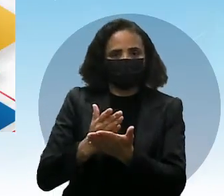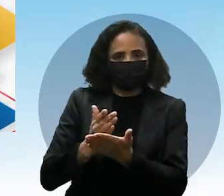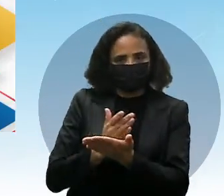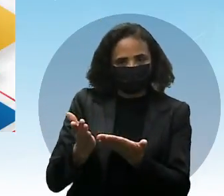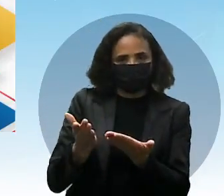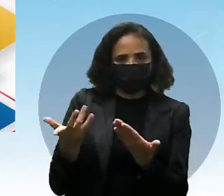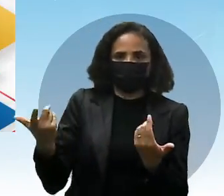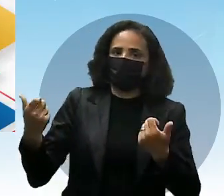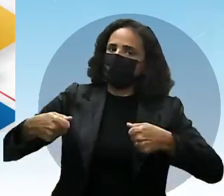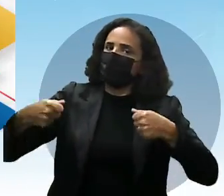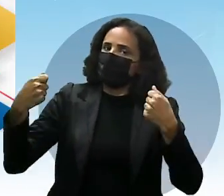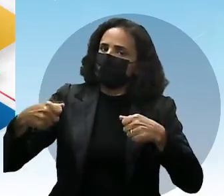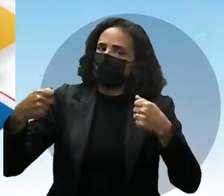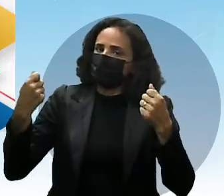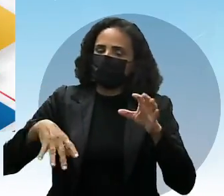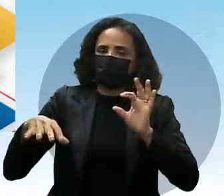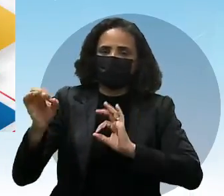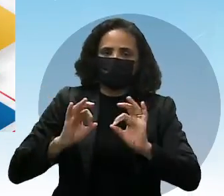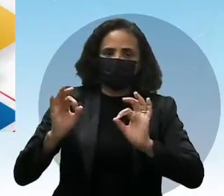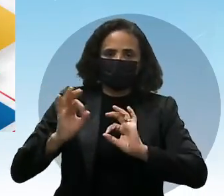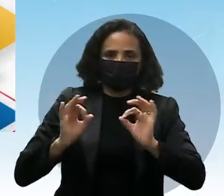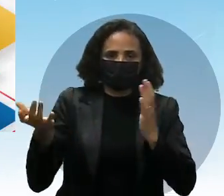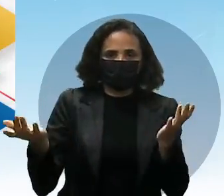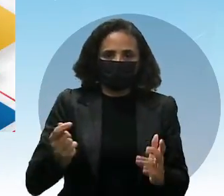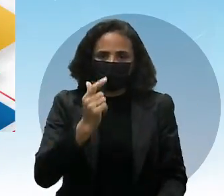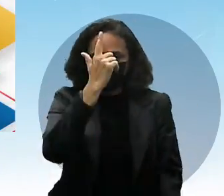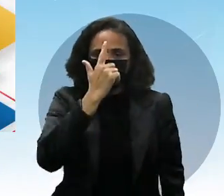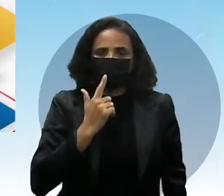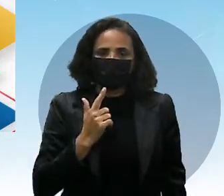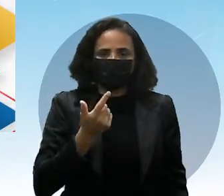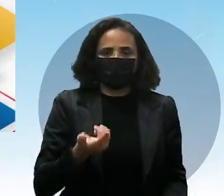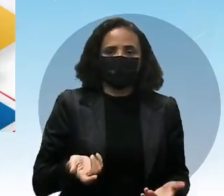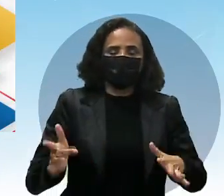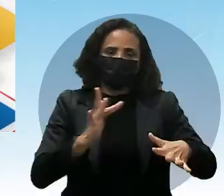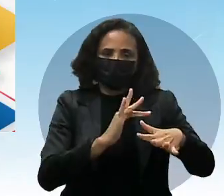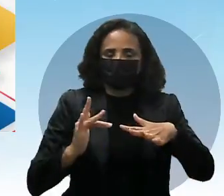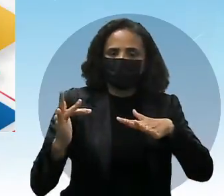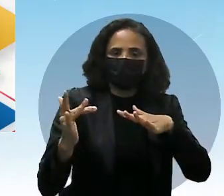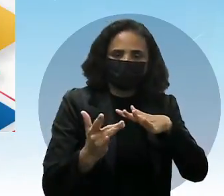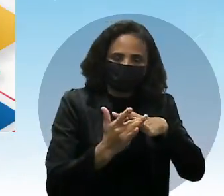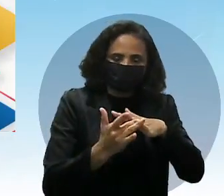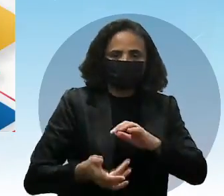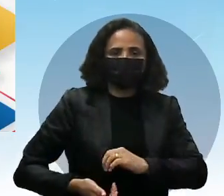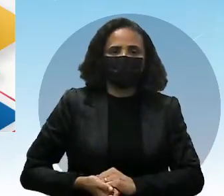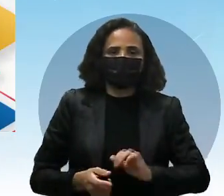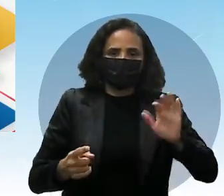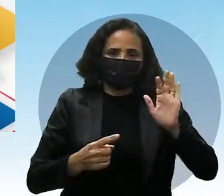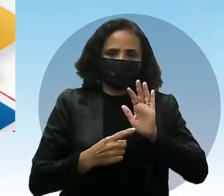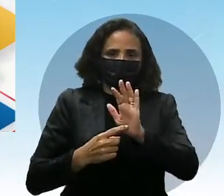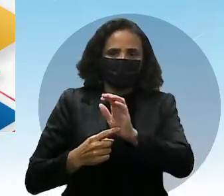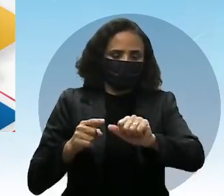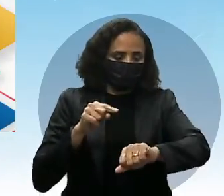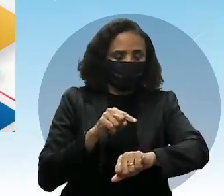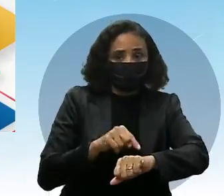necessidade de atualizar perfil, atualizar redes, E ali trazendo um momento meio fatídico